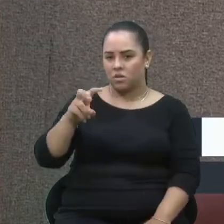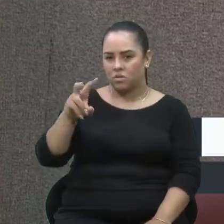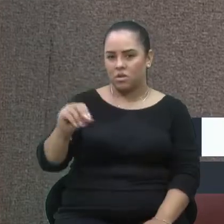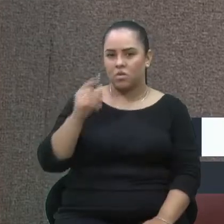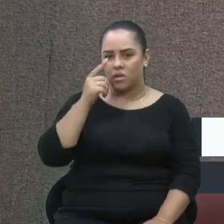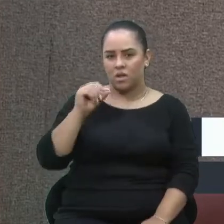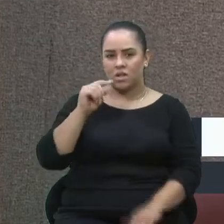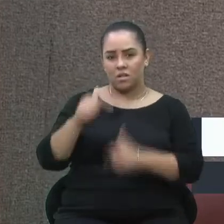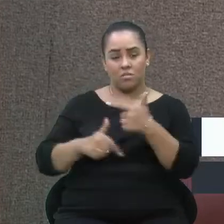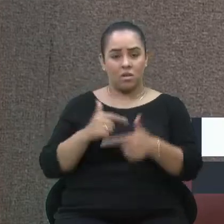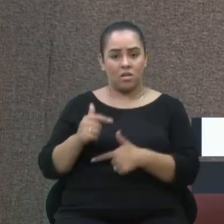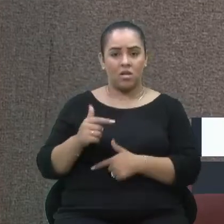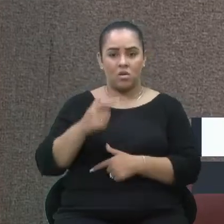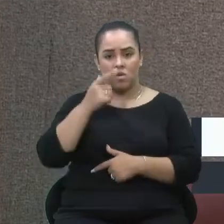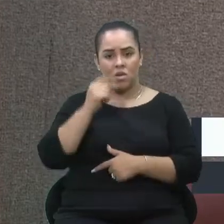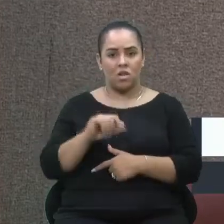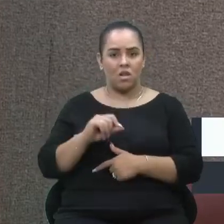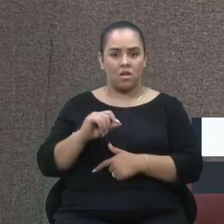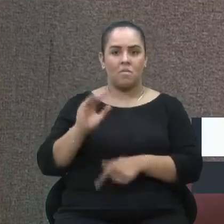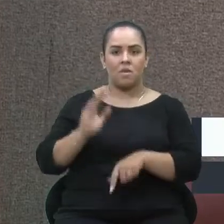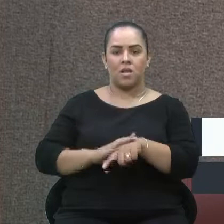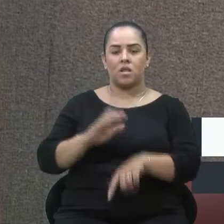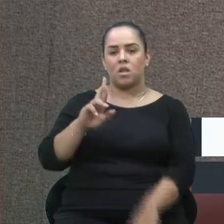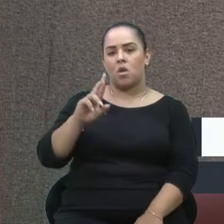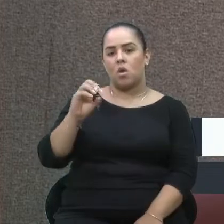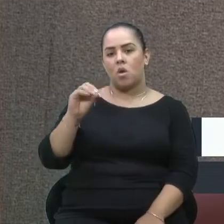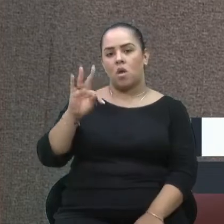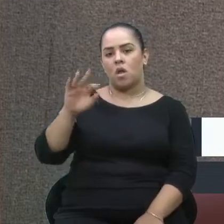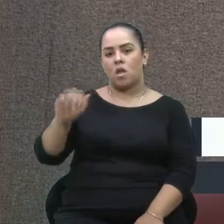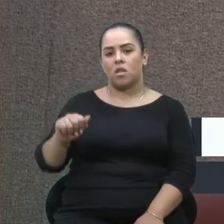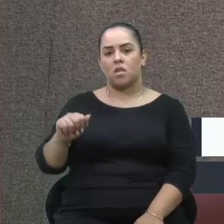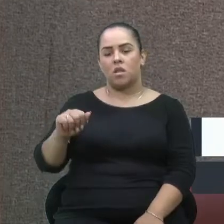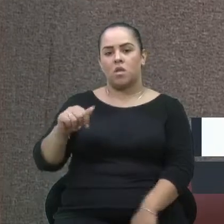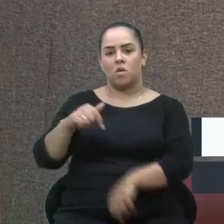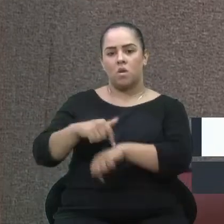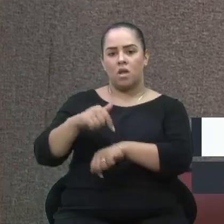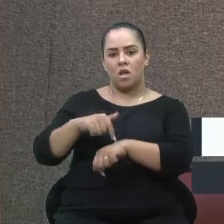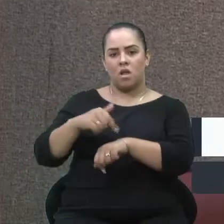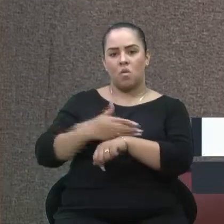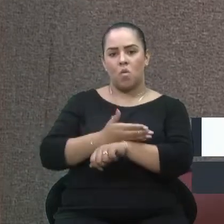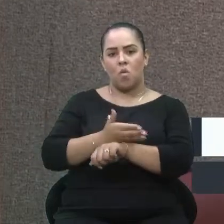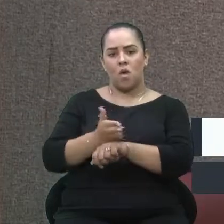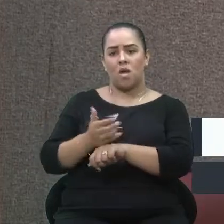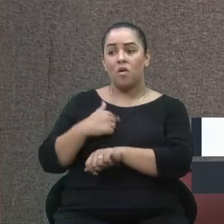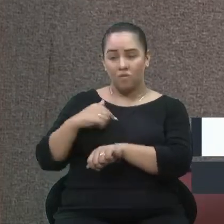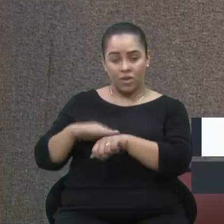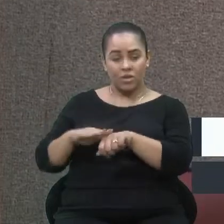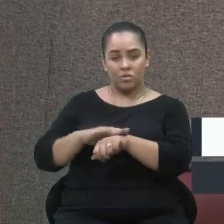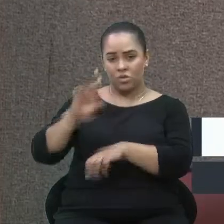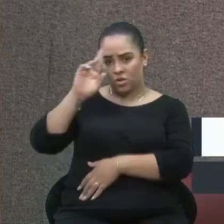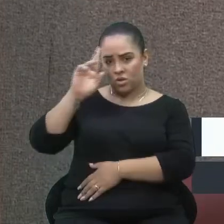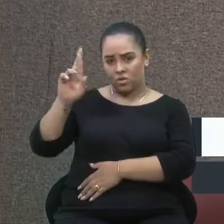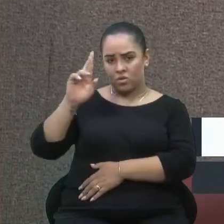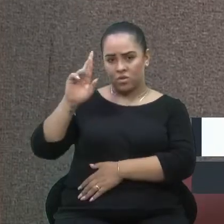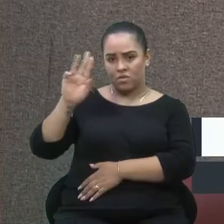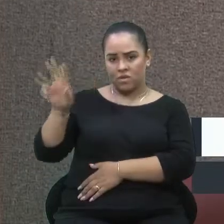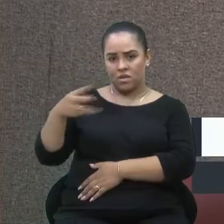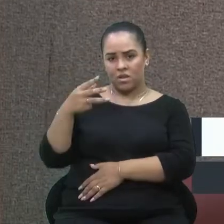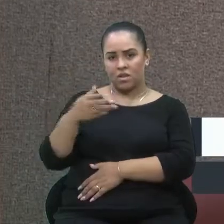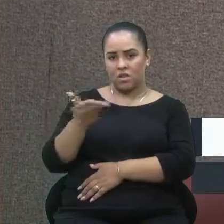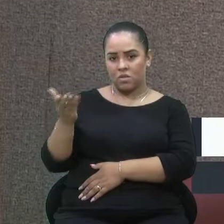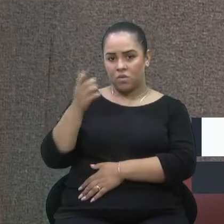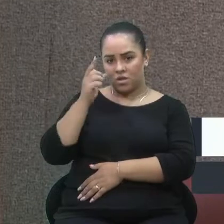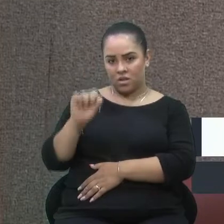trabalhar, consegue aumentar as rotas que precisam, consegue aumentar os horários. Eu falei com o diretor da Visat. Às 5h50 eles conseguem cumprir o